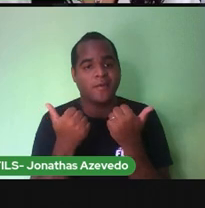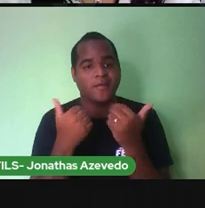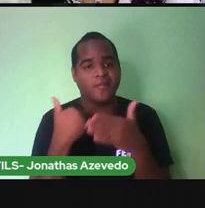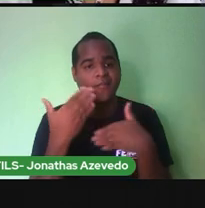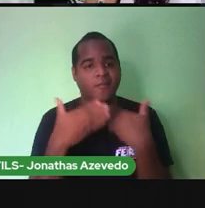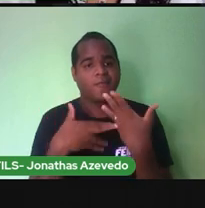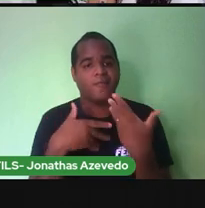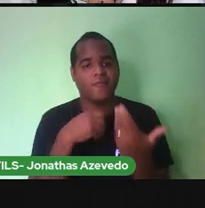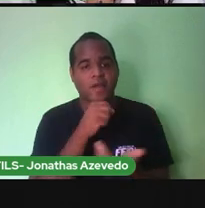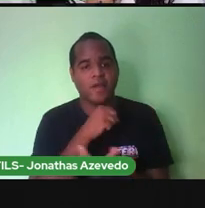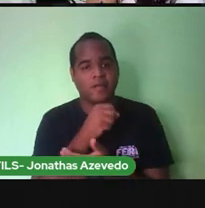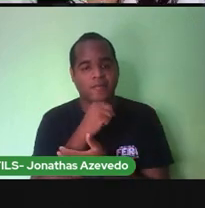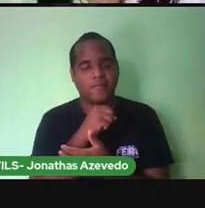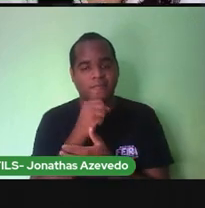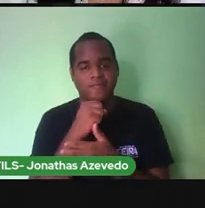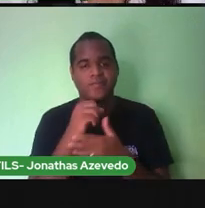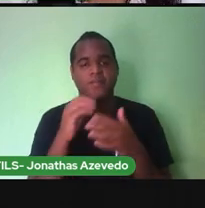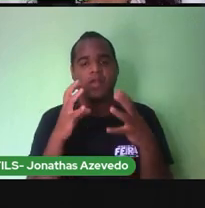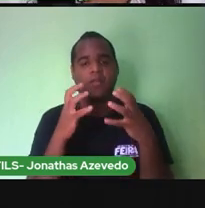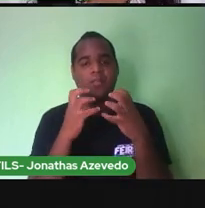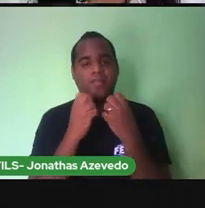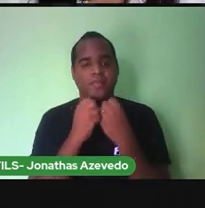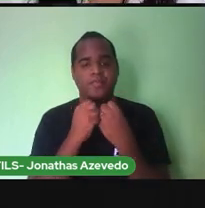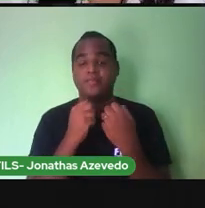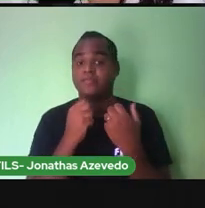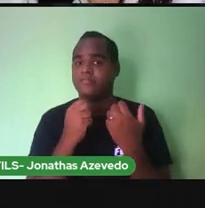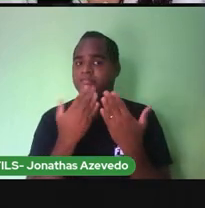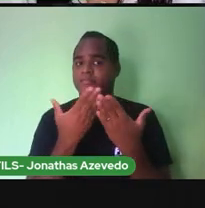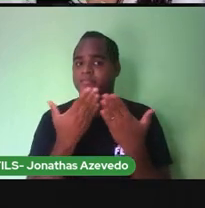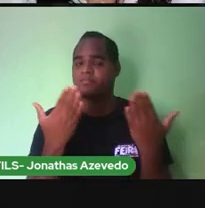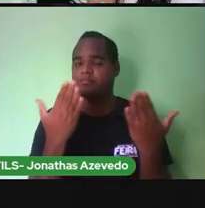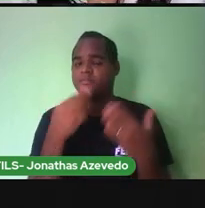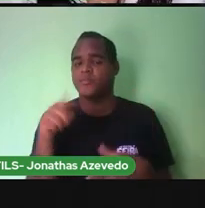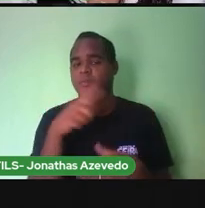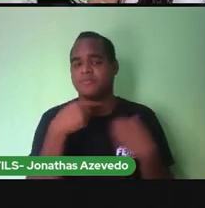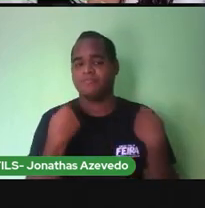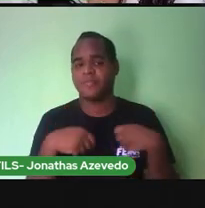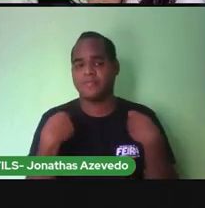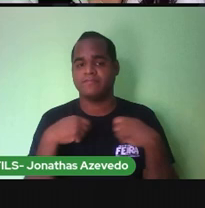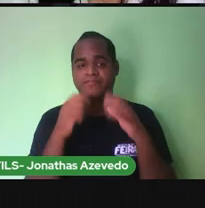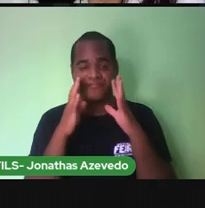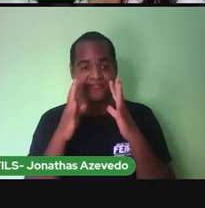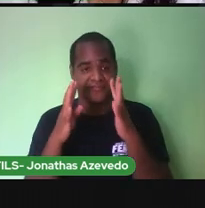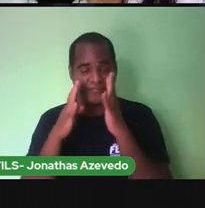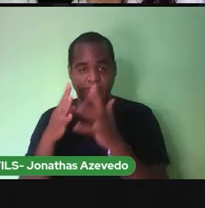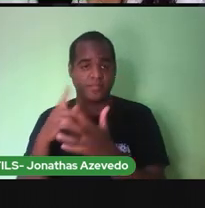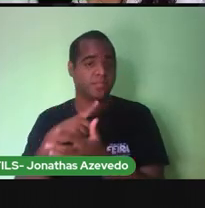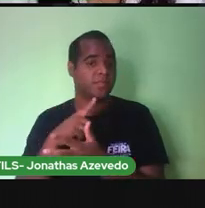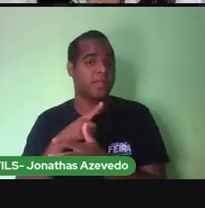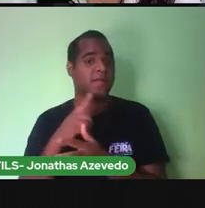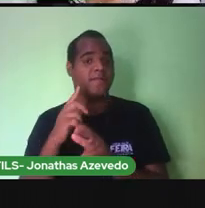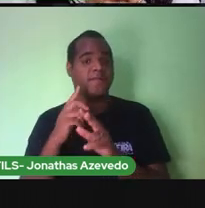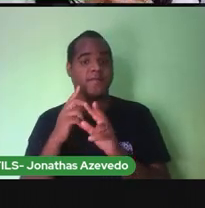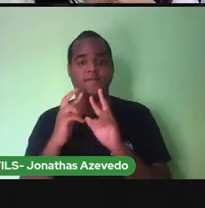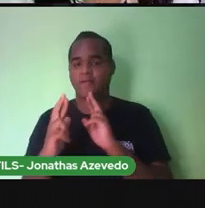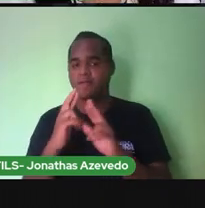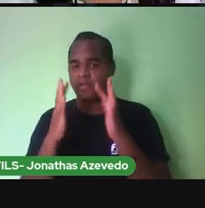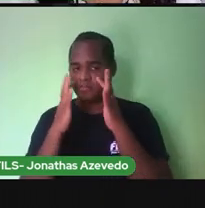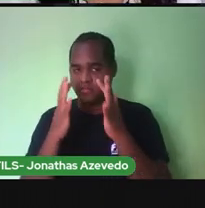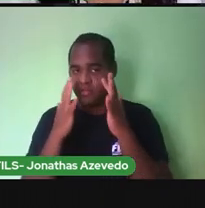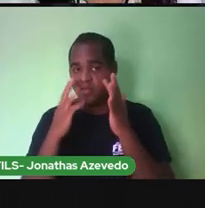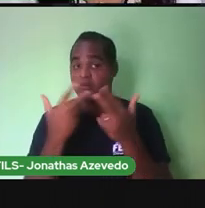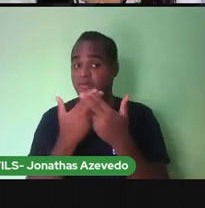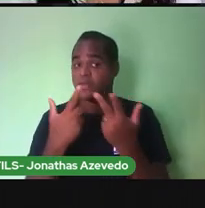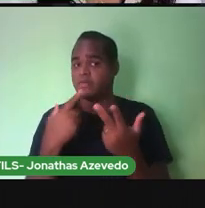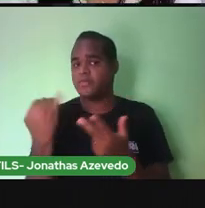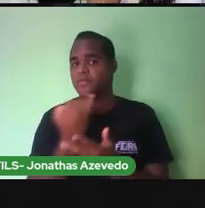velhinhos, nós precisamos estar atentos a esses sinais e registrar tudo